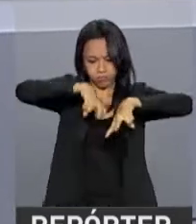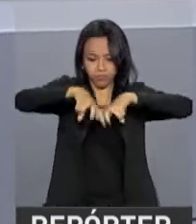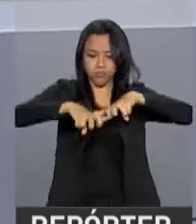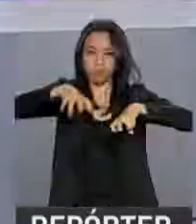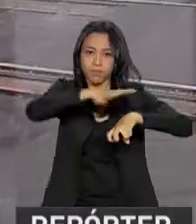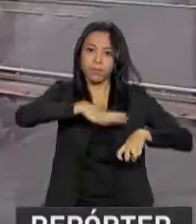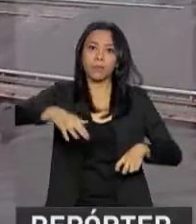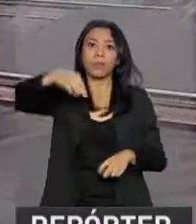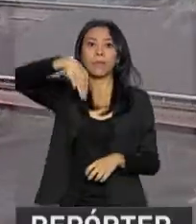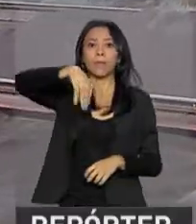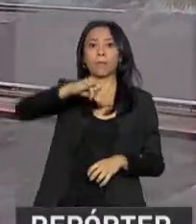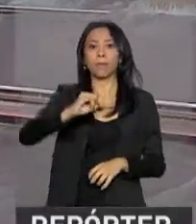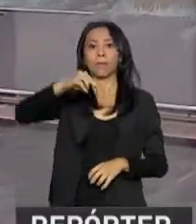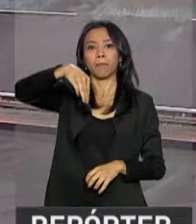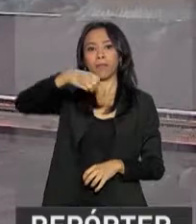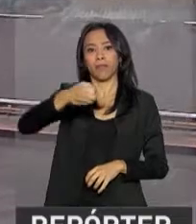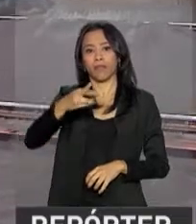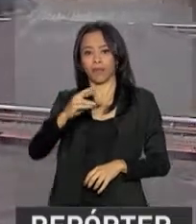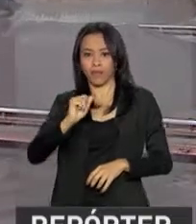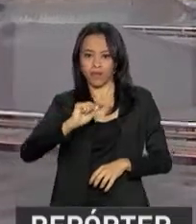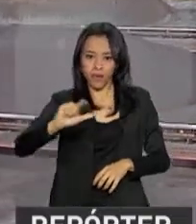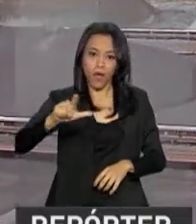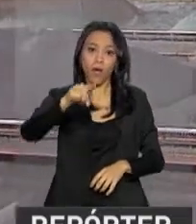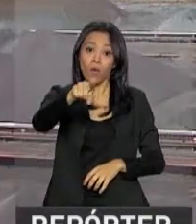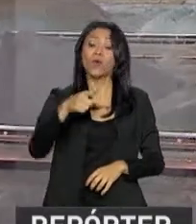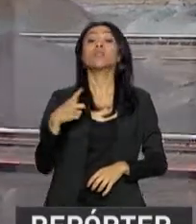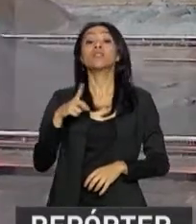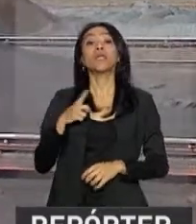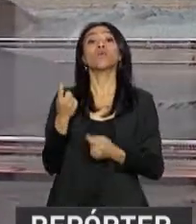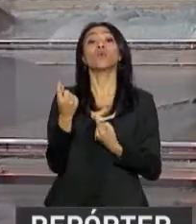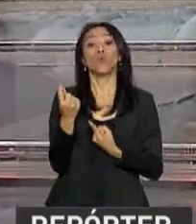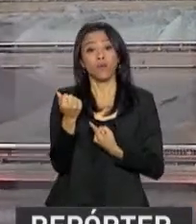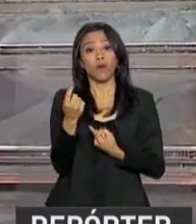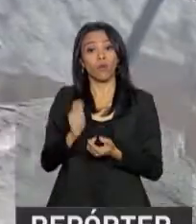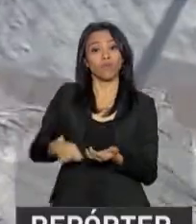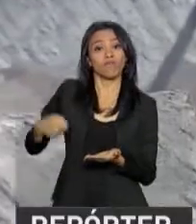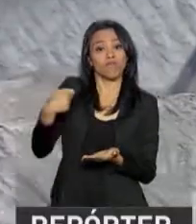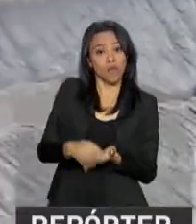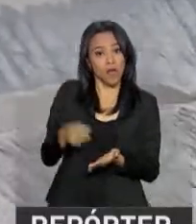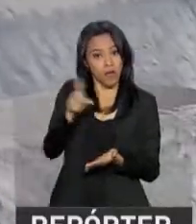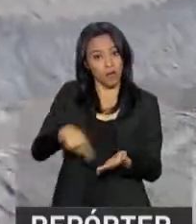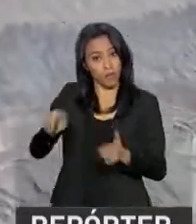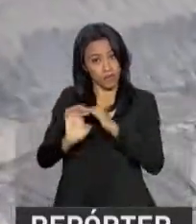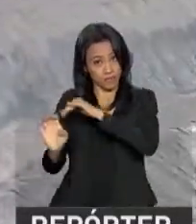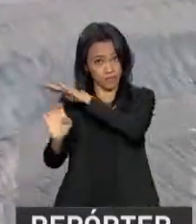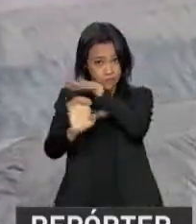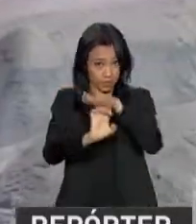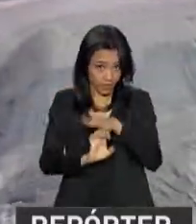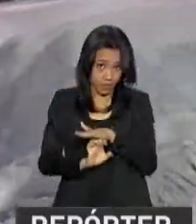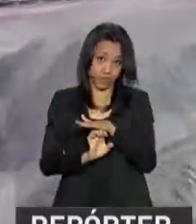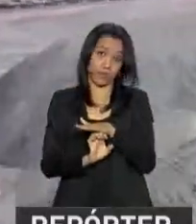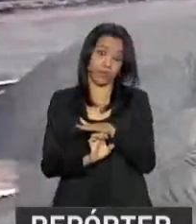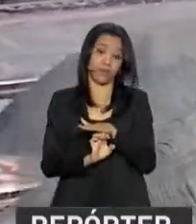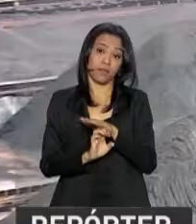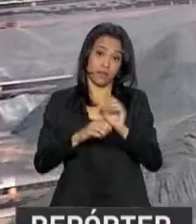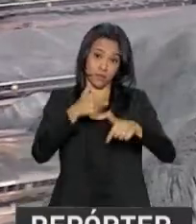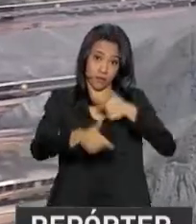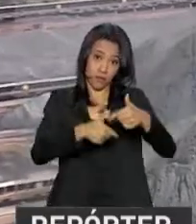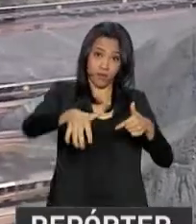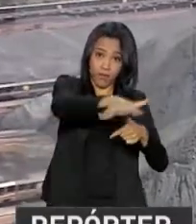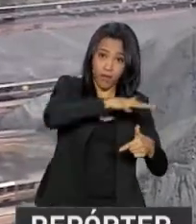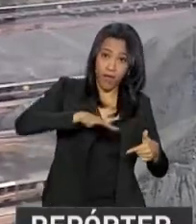Um dos decretos regulamenta o valor pago pelas mineradoras para compensar os efeitos das atividades de mineração. Os